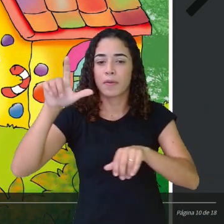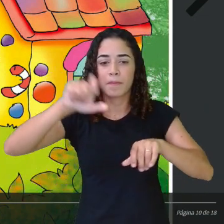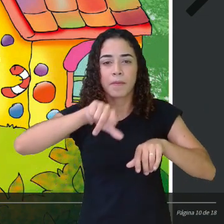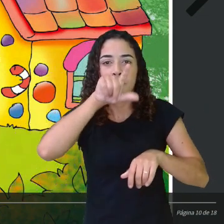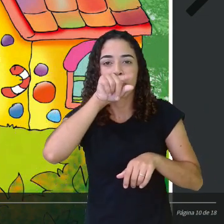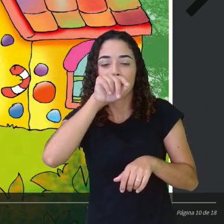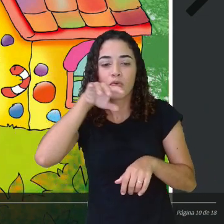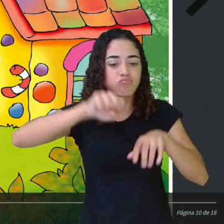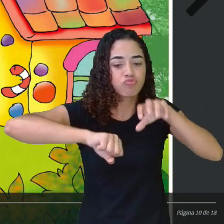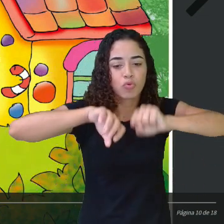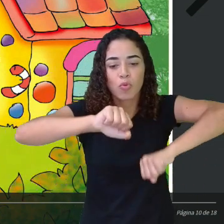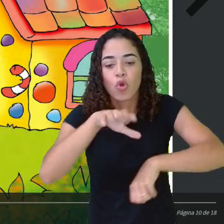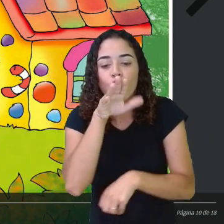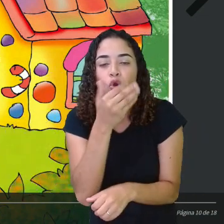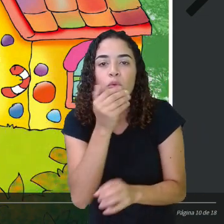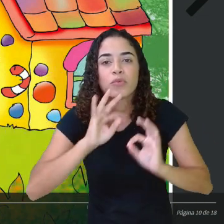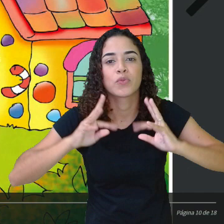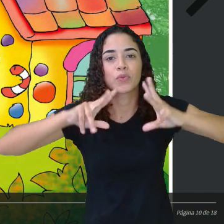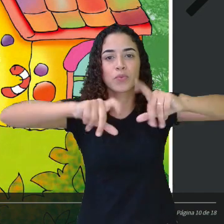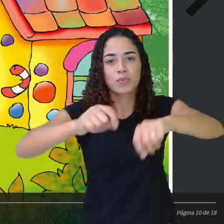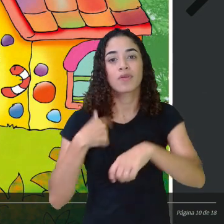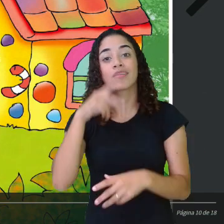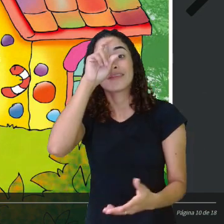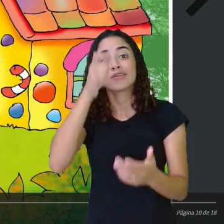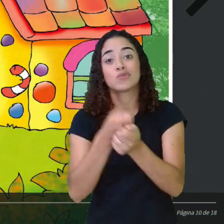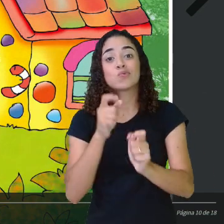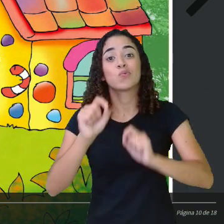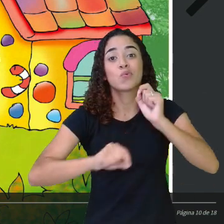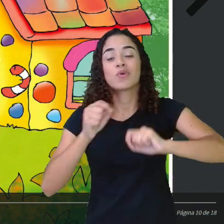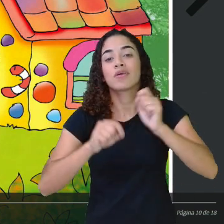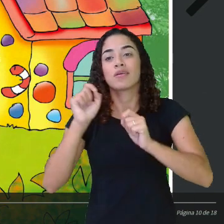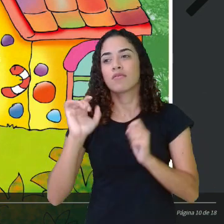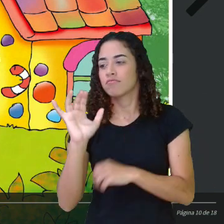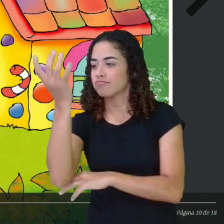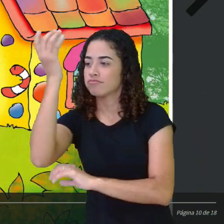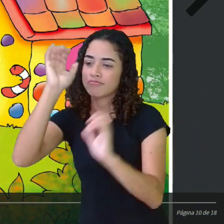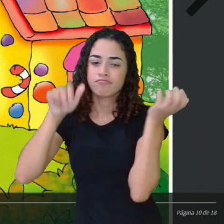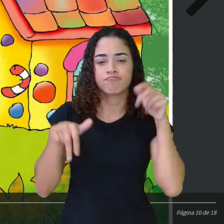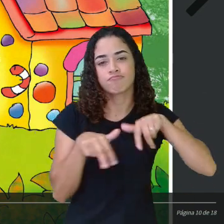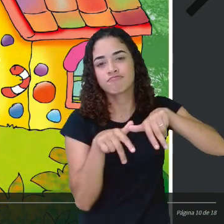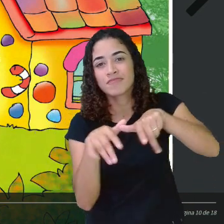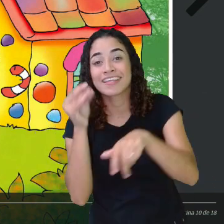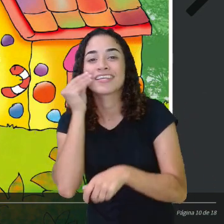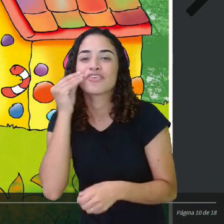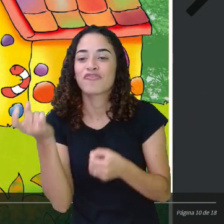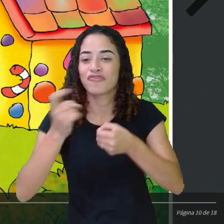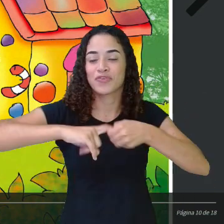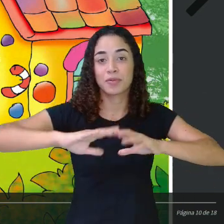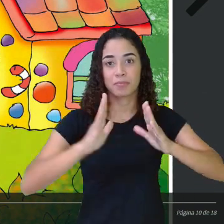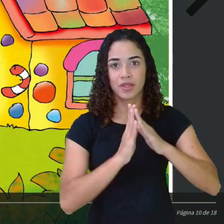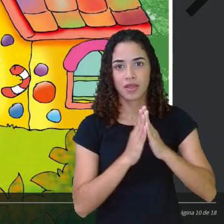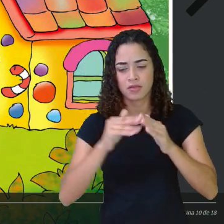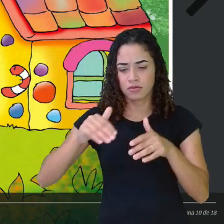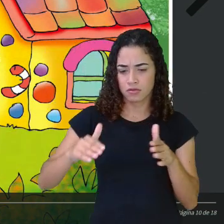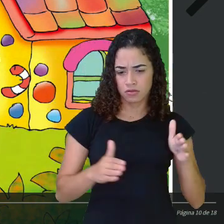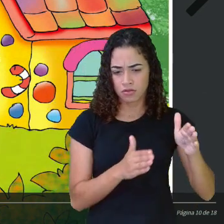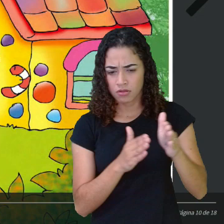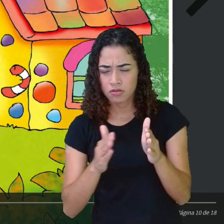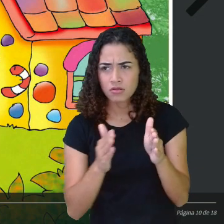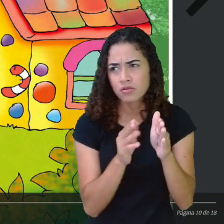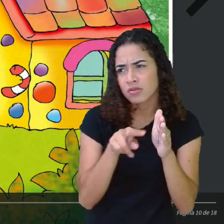eles decidiram caminhar pela floresta na tentativa de voltar para casa. Porém, no meio do caminho,